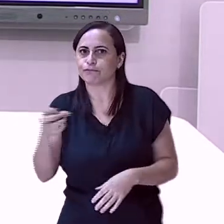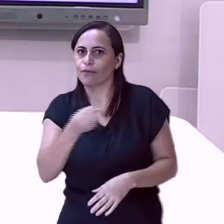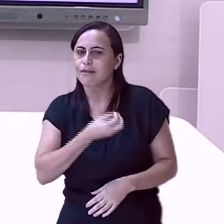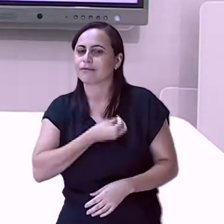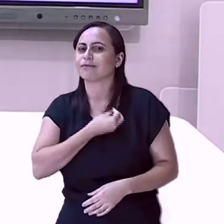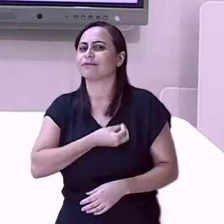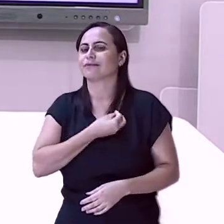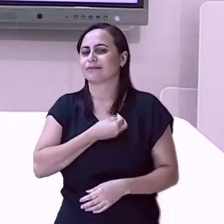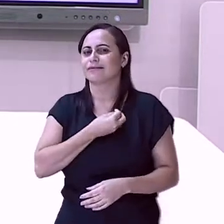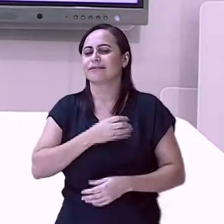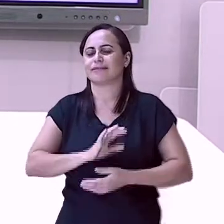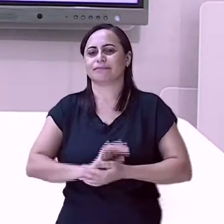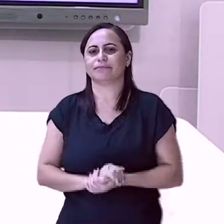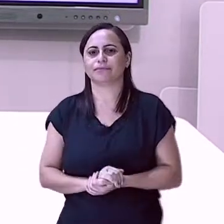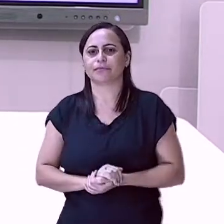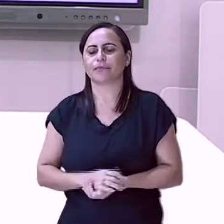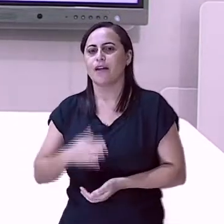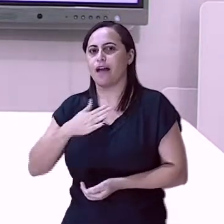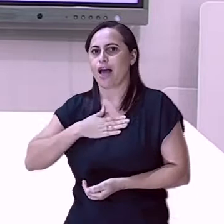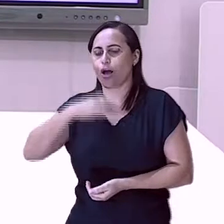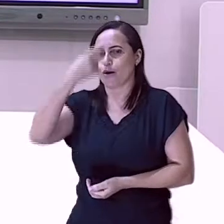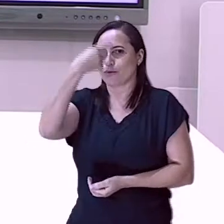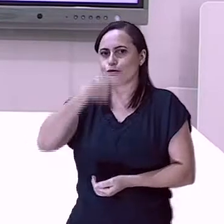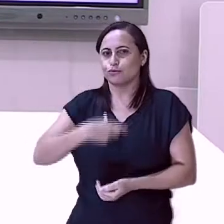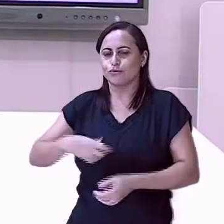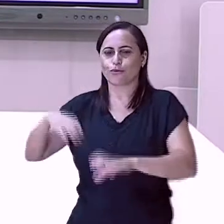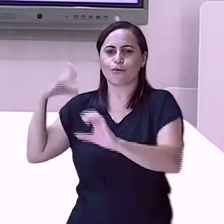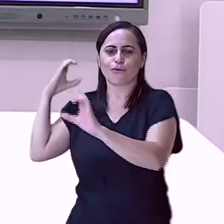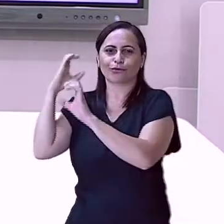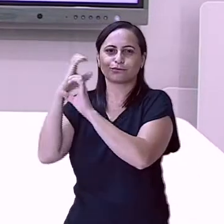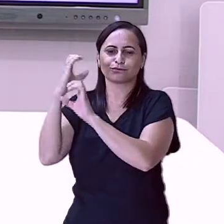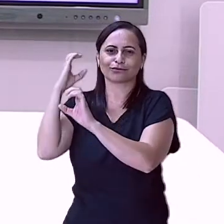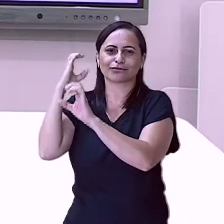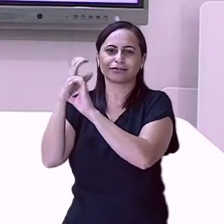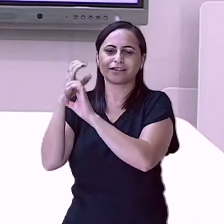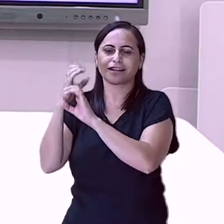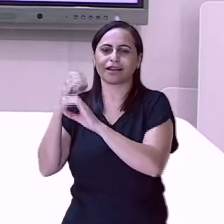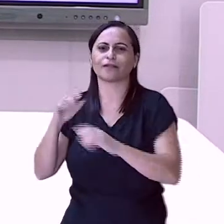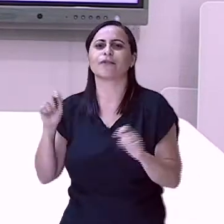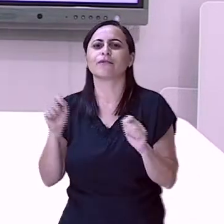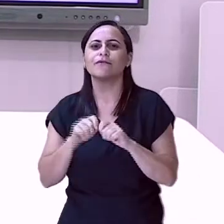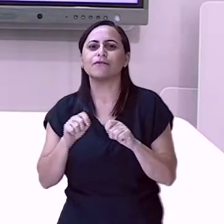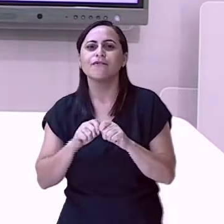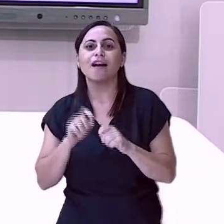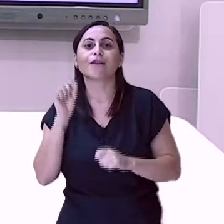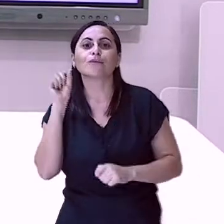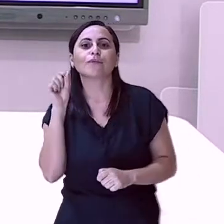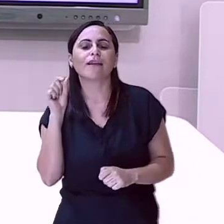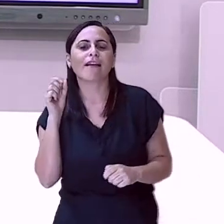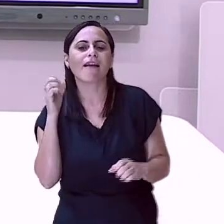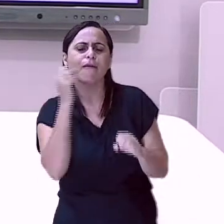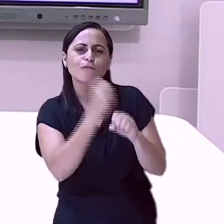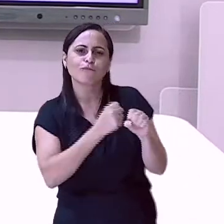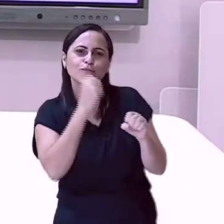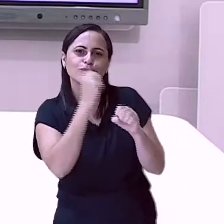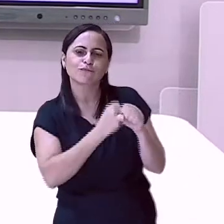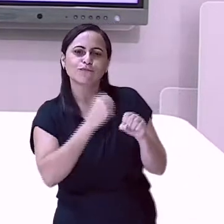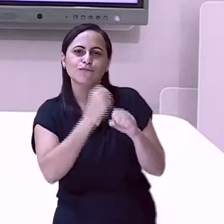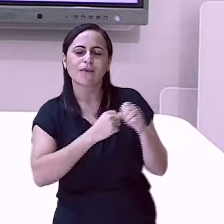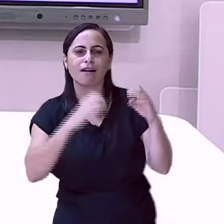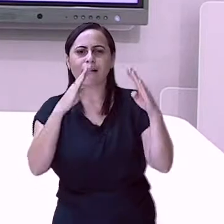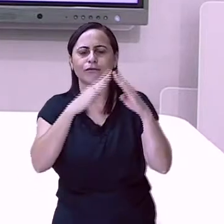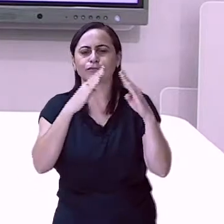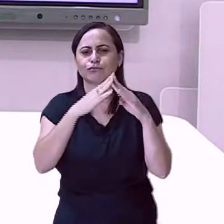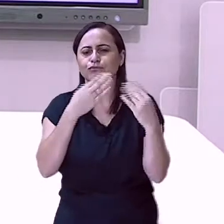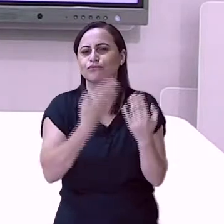Eu sou engenheiro. Construo cidades, escolas, casa e